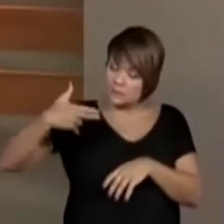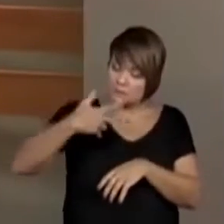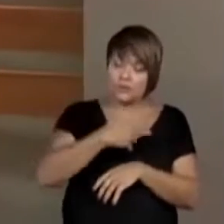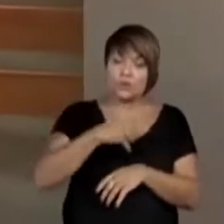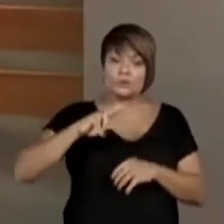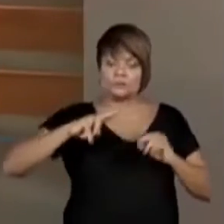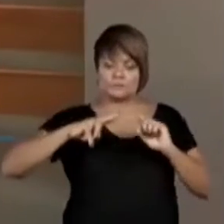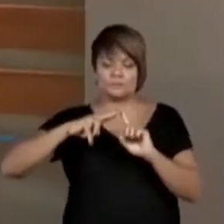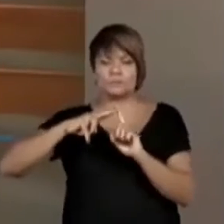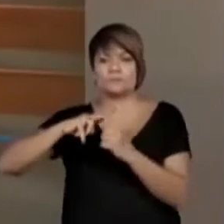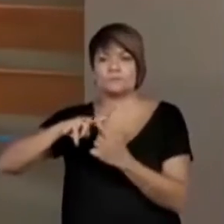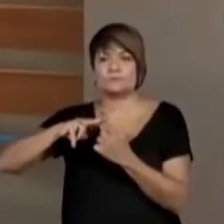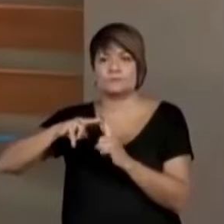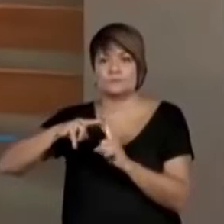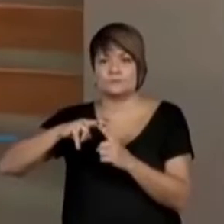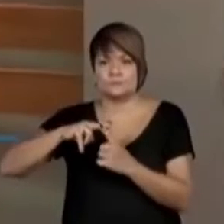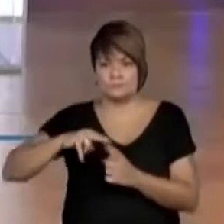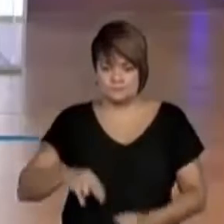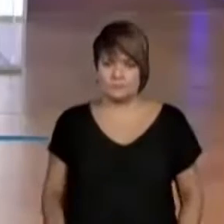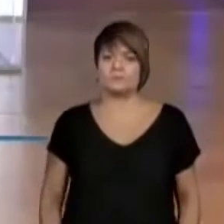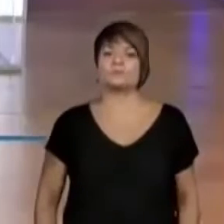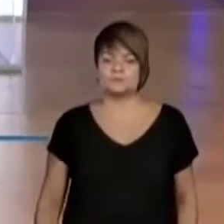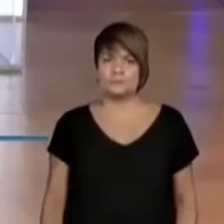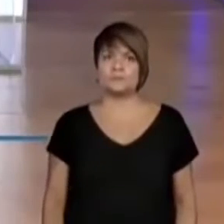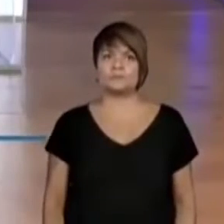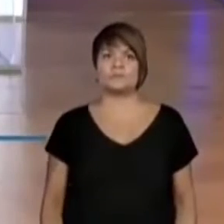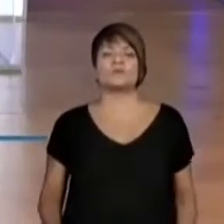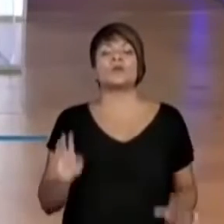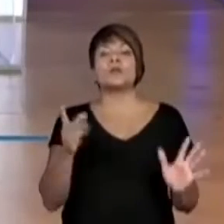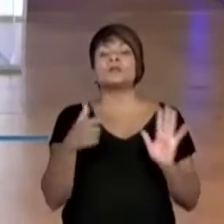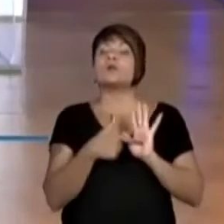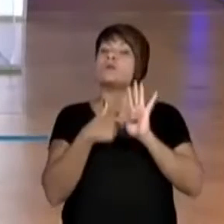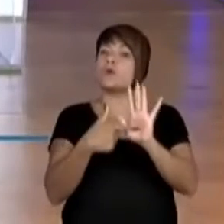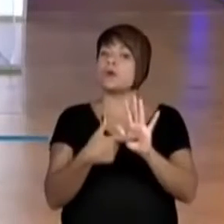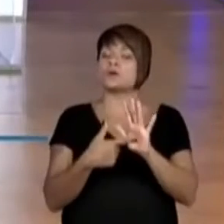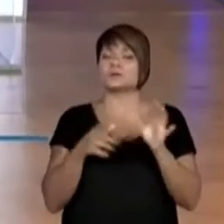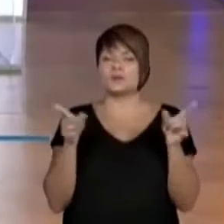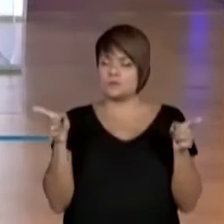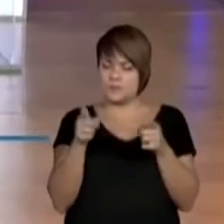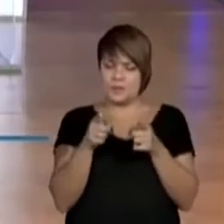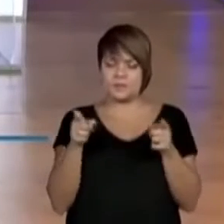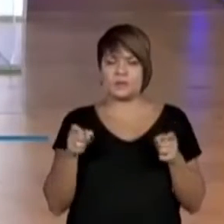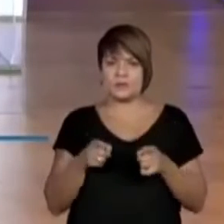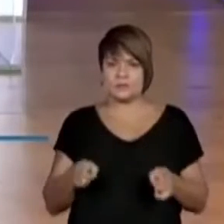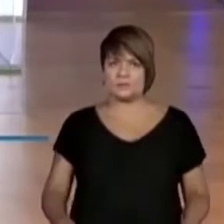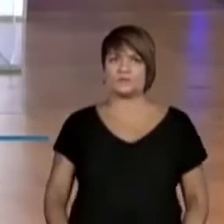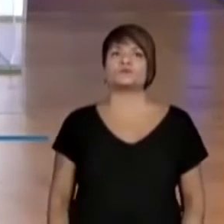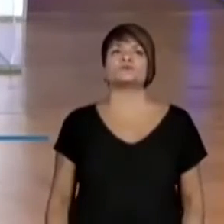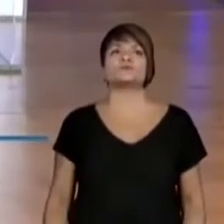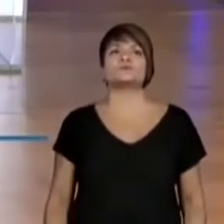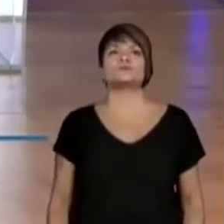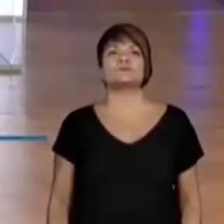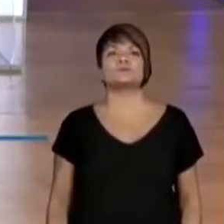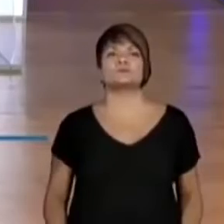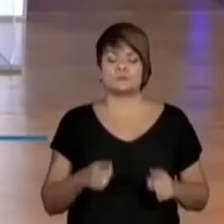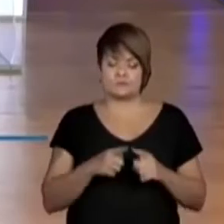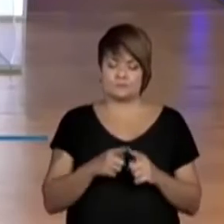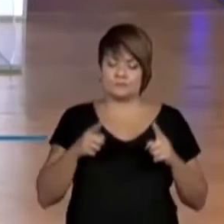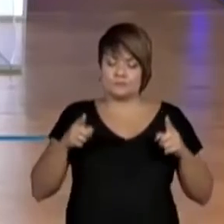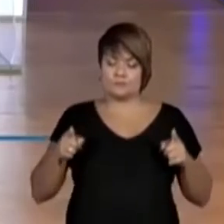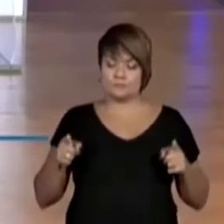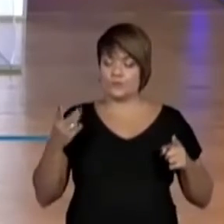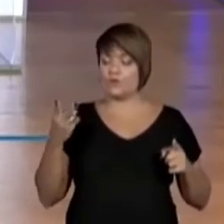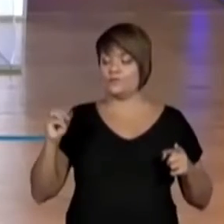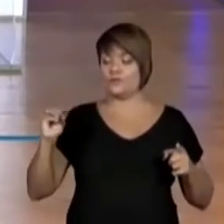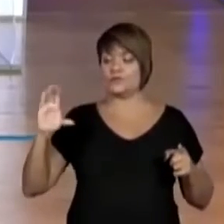um adulto te ajude. Então, vamos lá, professor. Mostre os pedaços, os materiais. Como está lá na lista, tá? Está falando dos pedaços